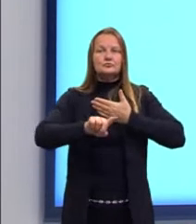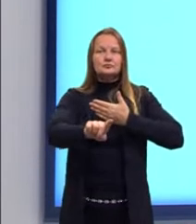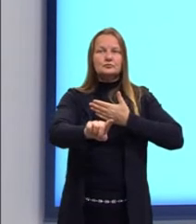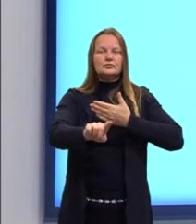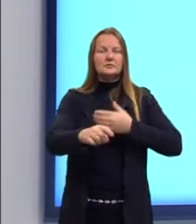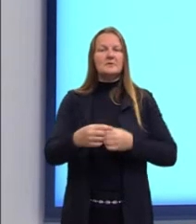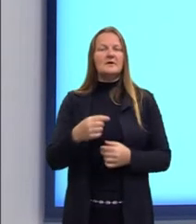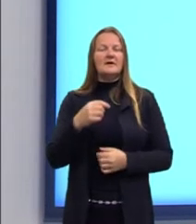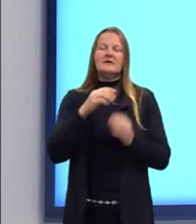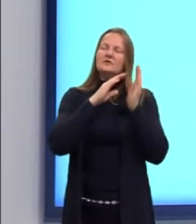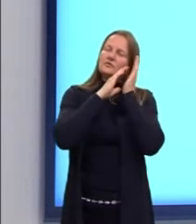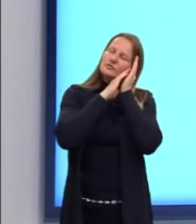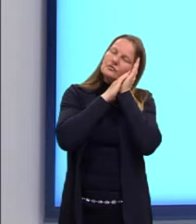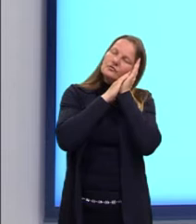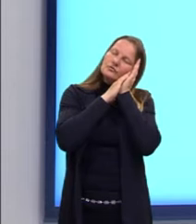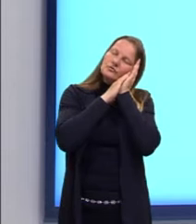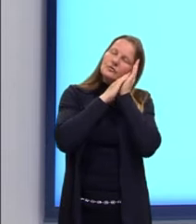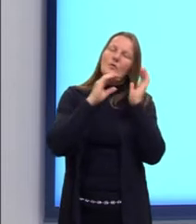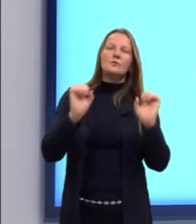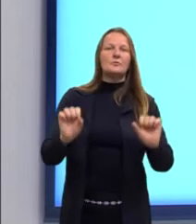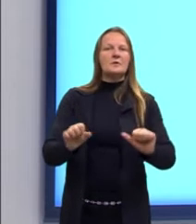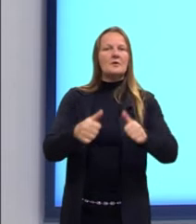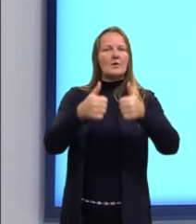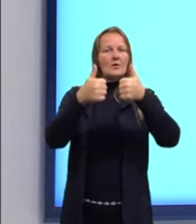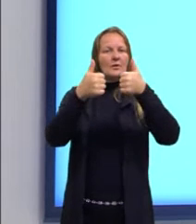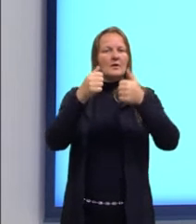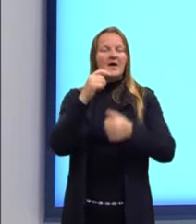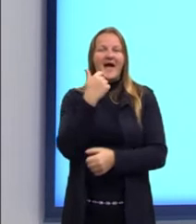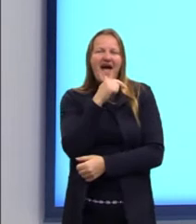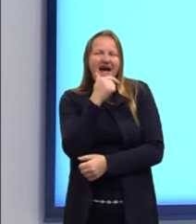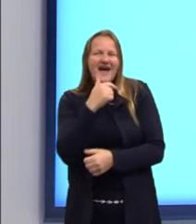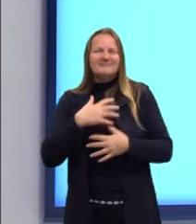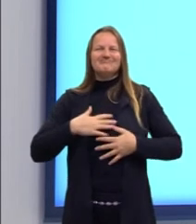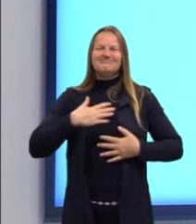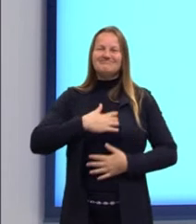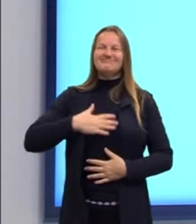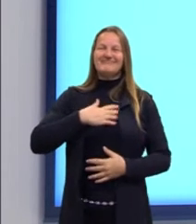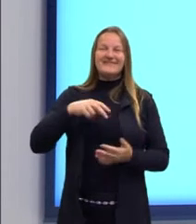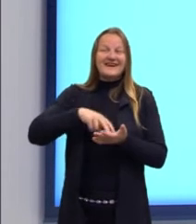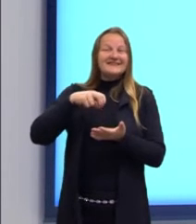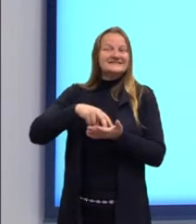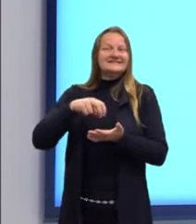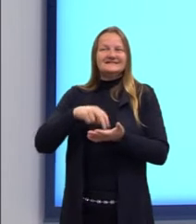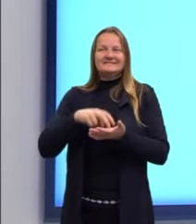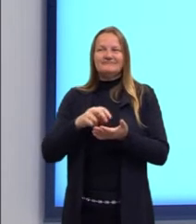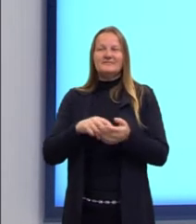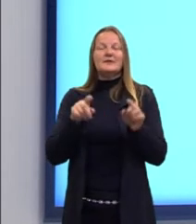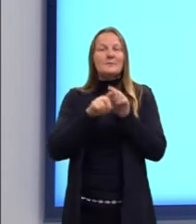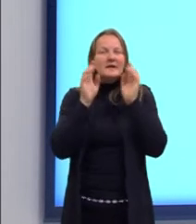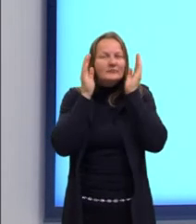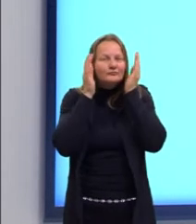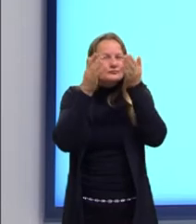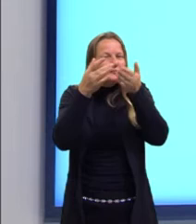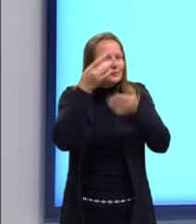humor, vai ajudar a perder peso e a capacidade de concentração vai melhorar também.